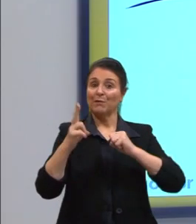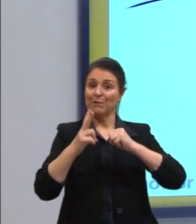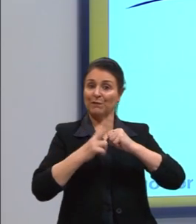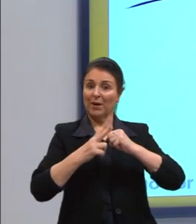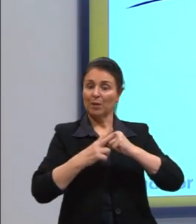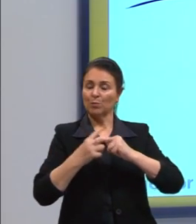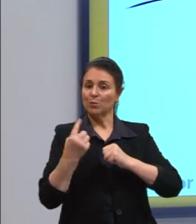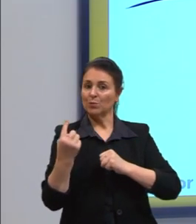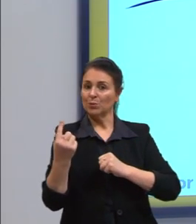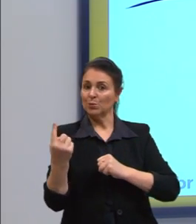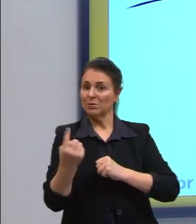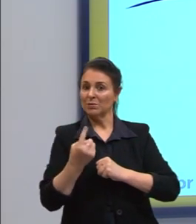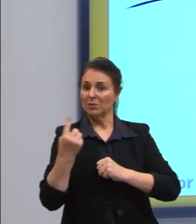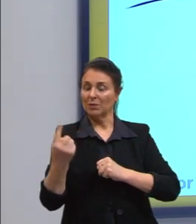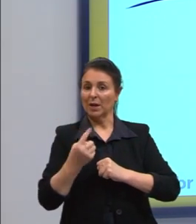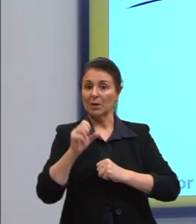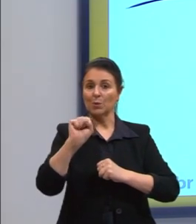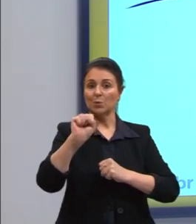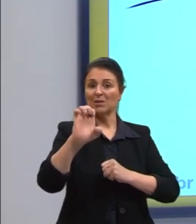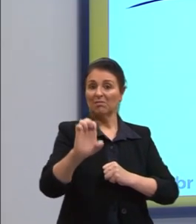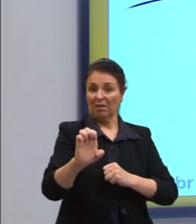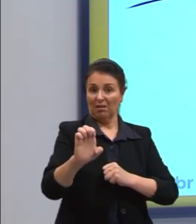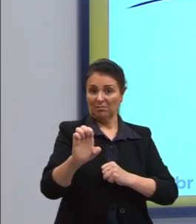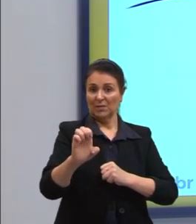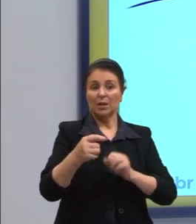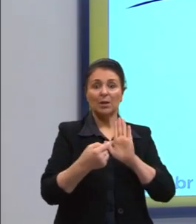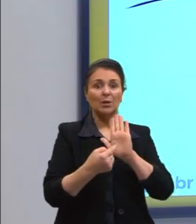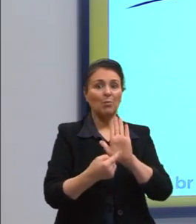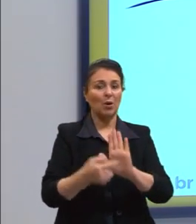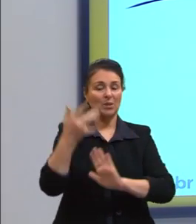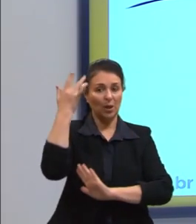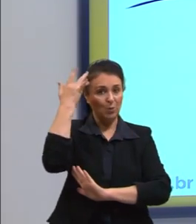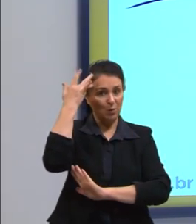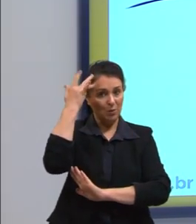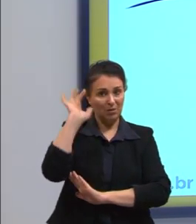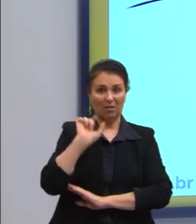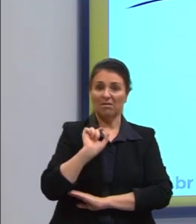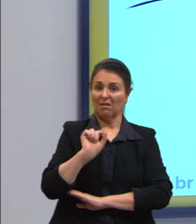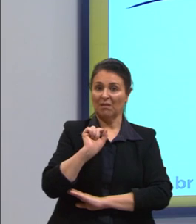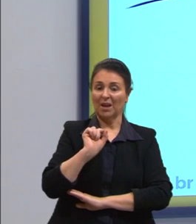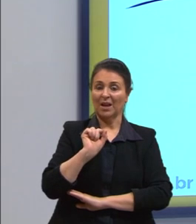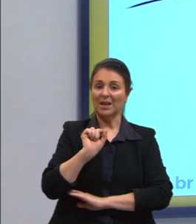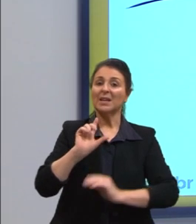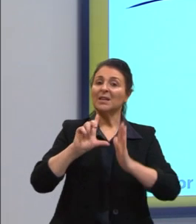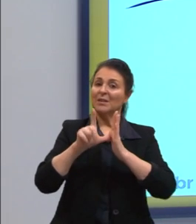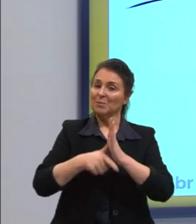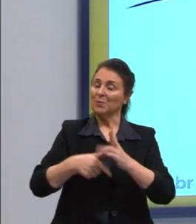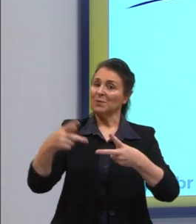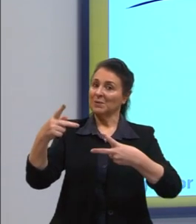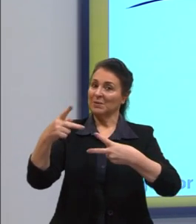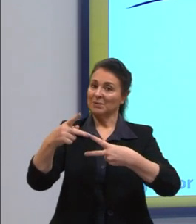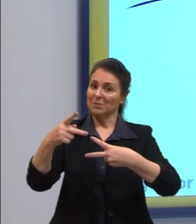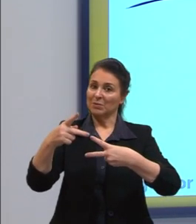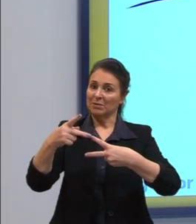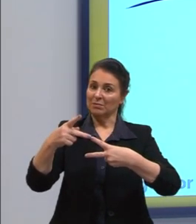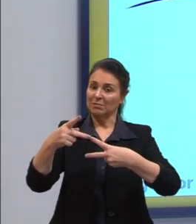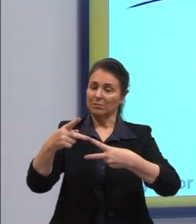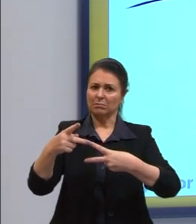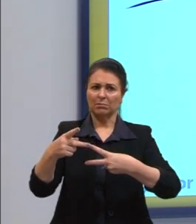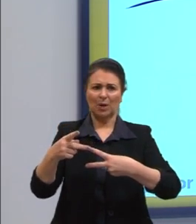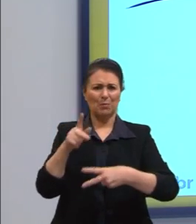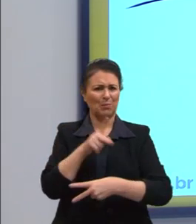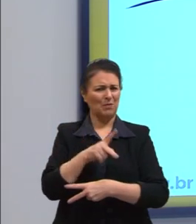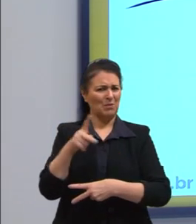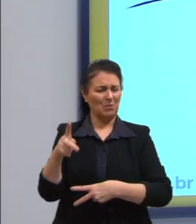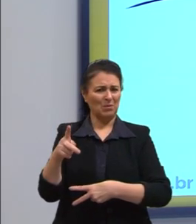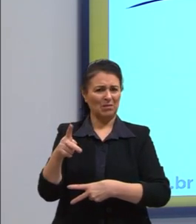O C ali, esse índice de indeterminação do sujeito, seguido de uma preposição. Professora, não lembro